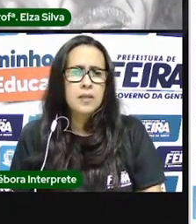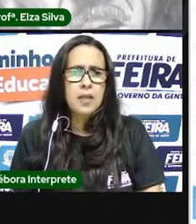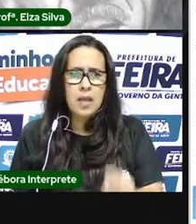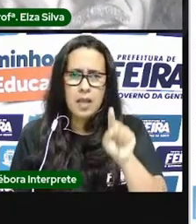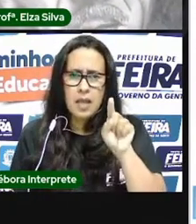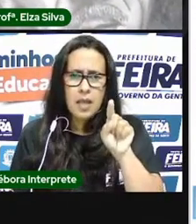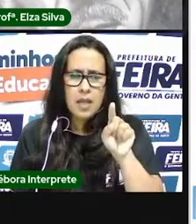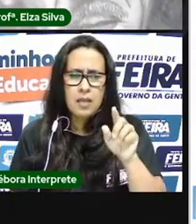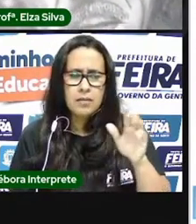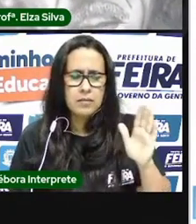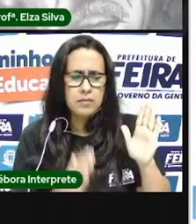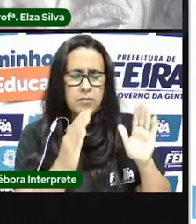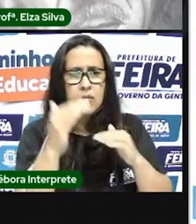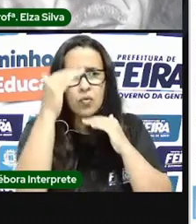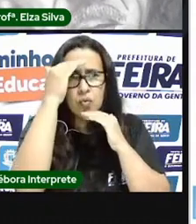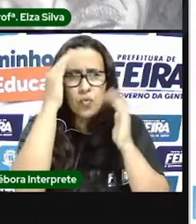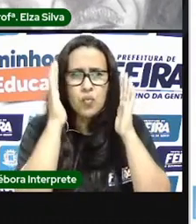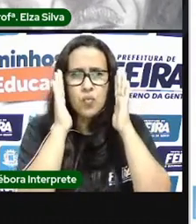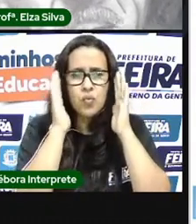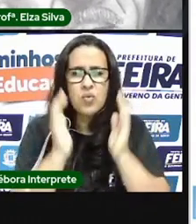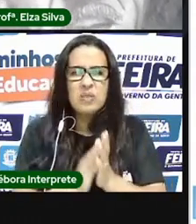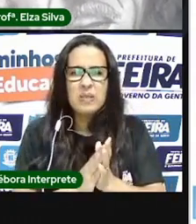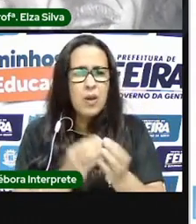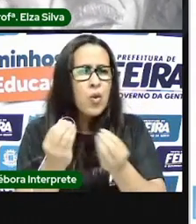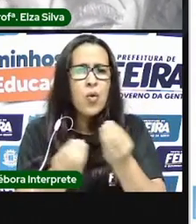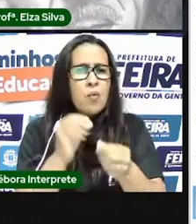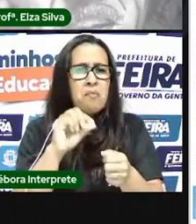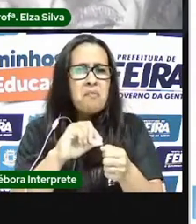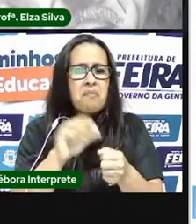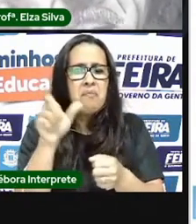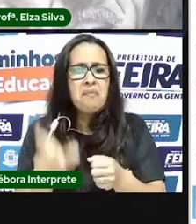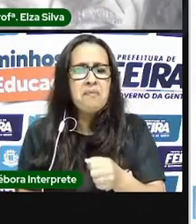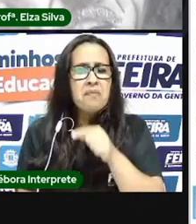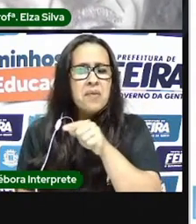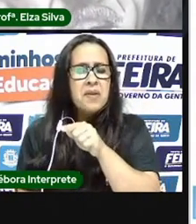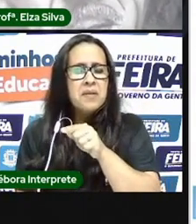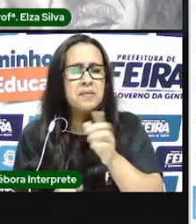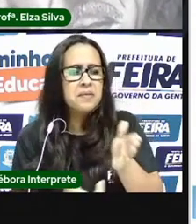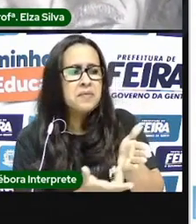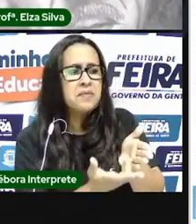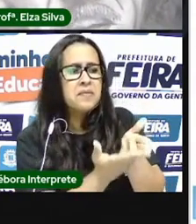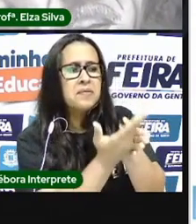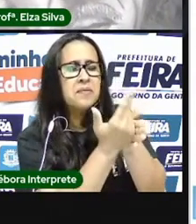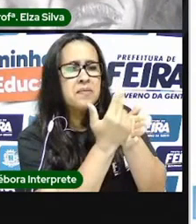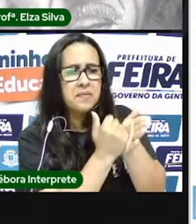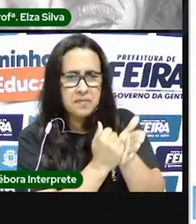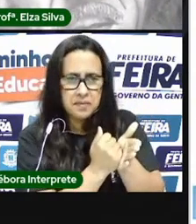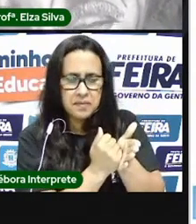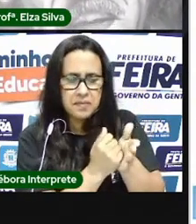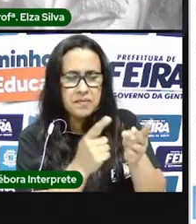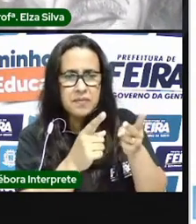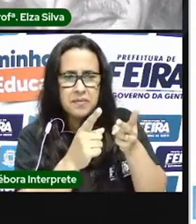tinta pintada com giz de cera com lápis de cor ou com lápis